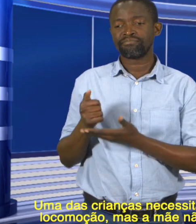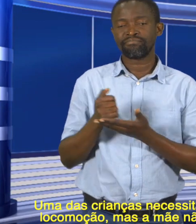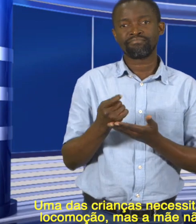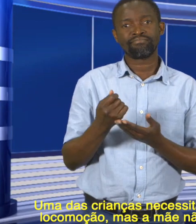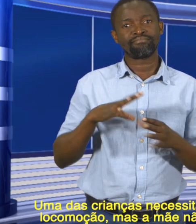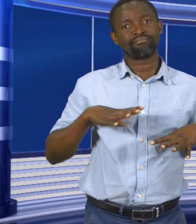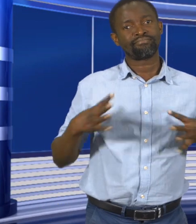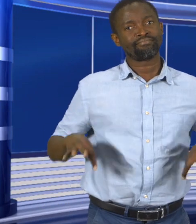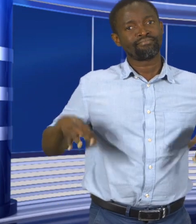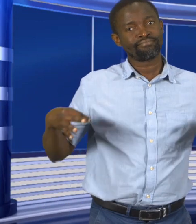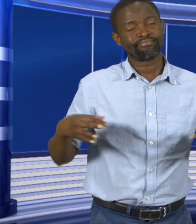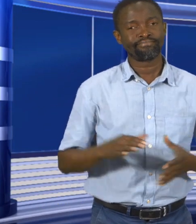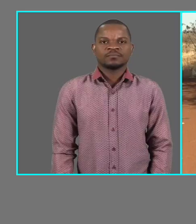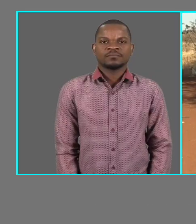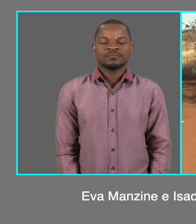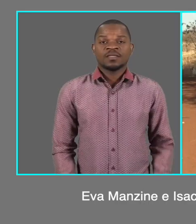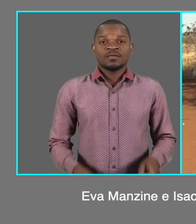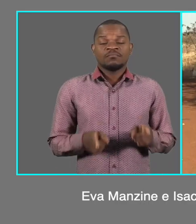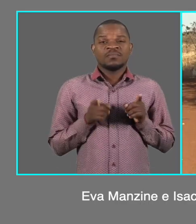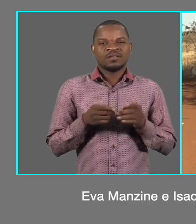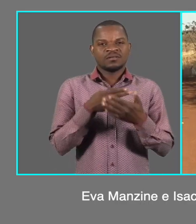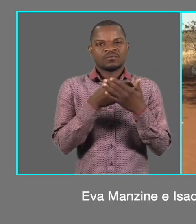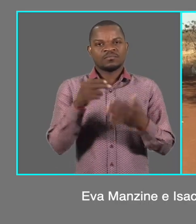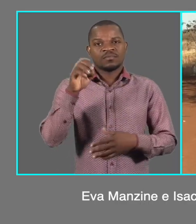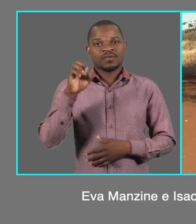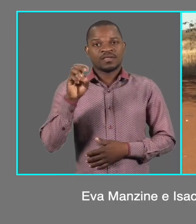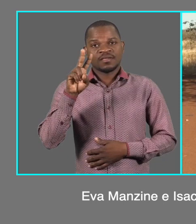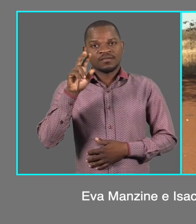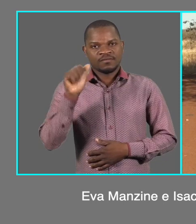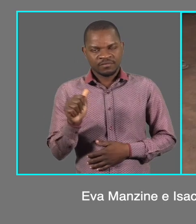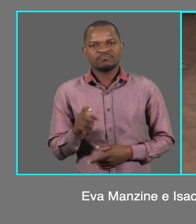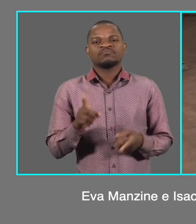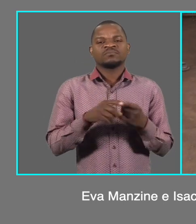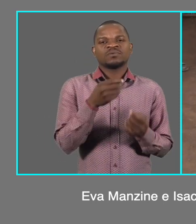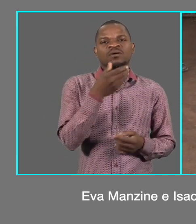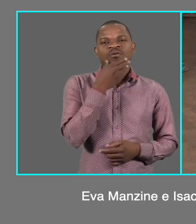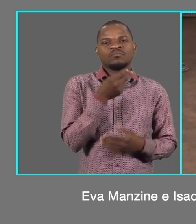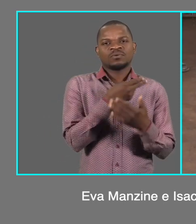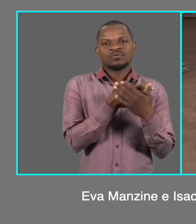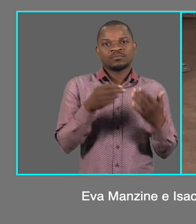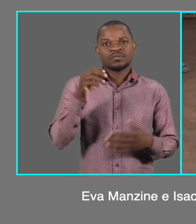recursos para adquiri-la. Eva Mazine e Isaac Mazine nem serão com